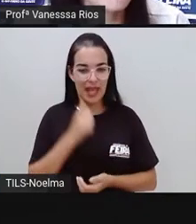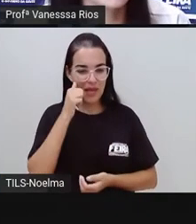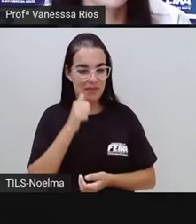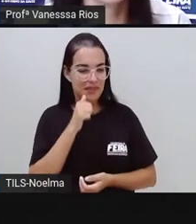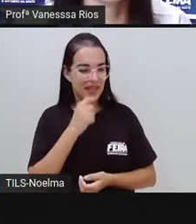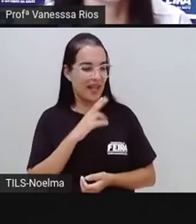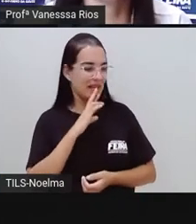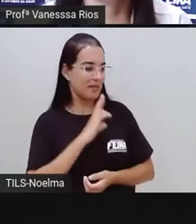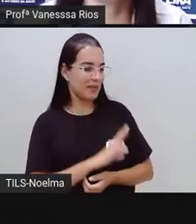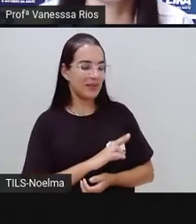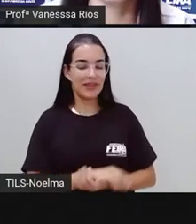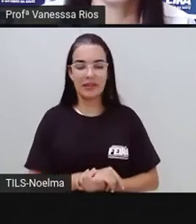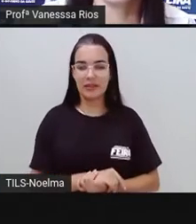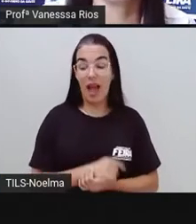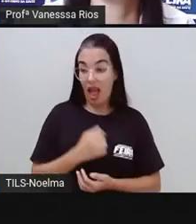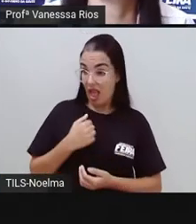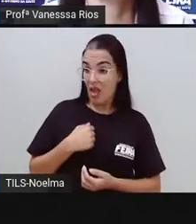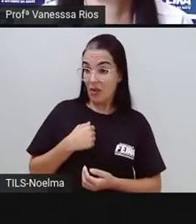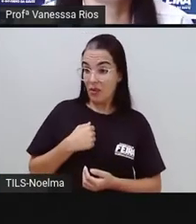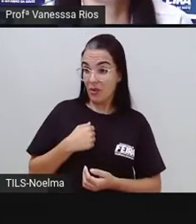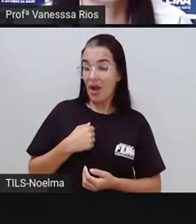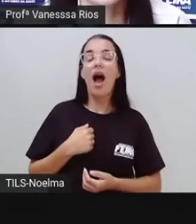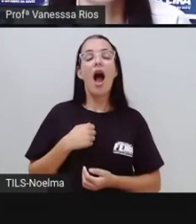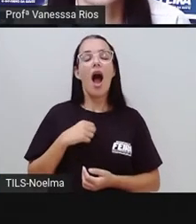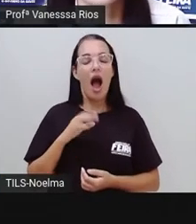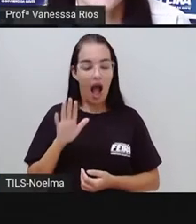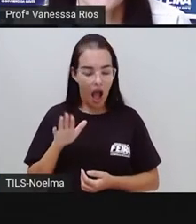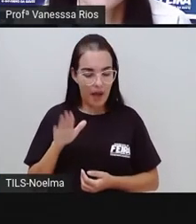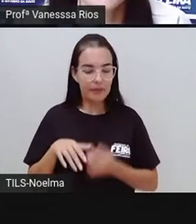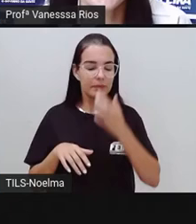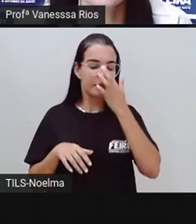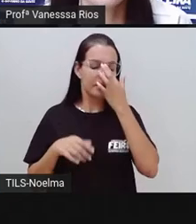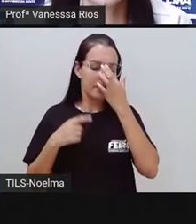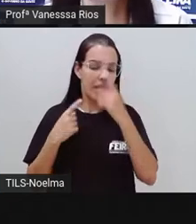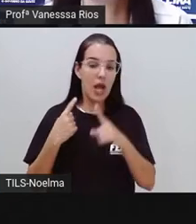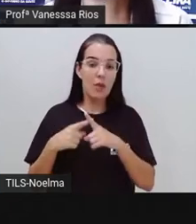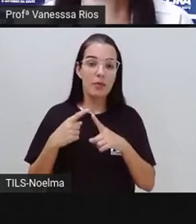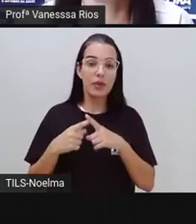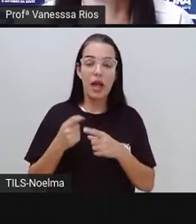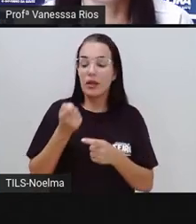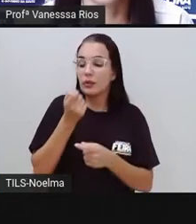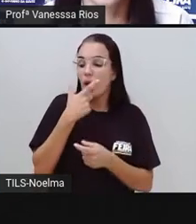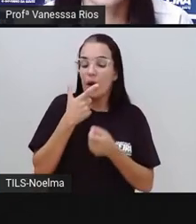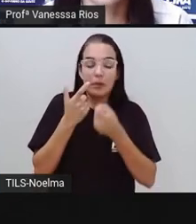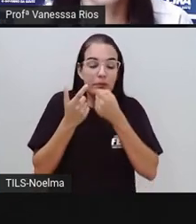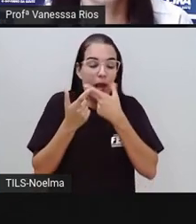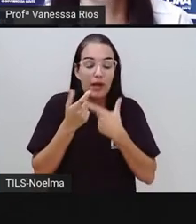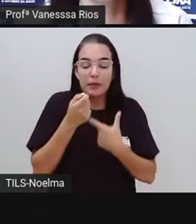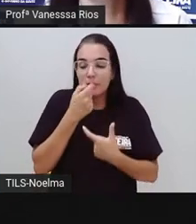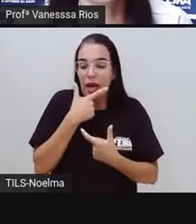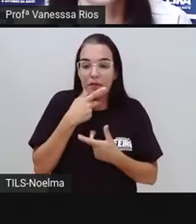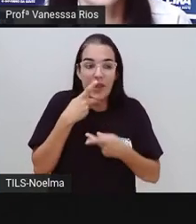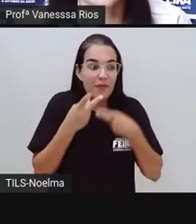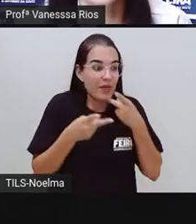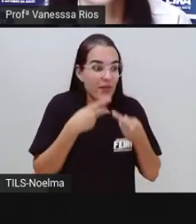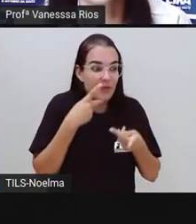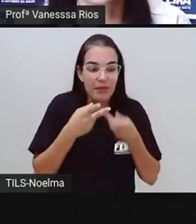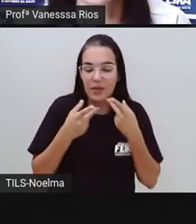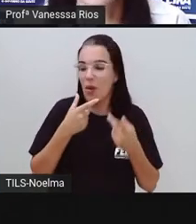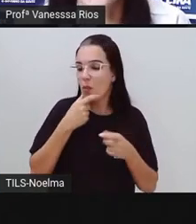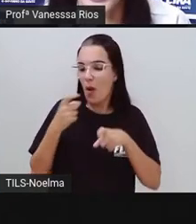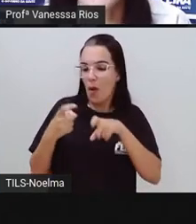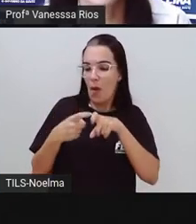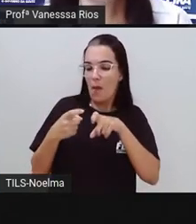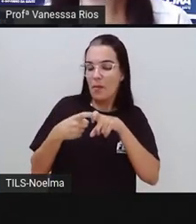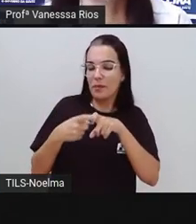Emília responde. Ah, foi graças a umas pílulas falantes que o doutor Cara de